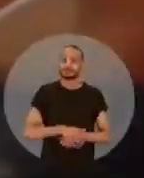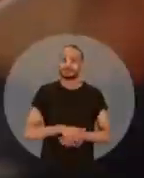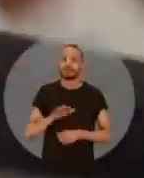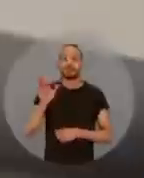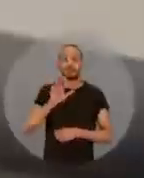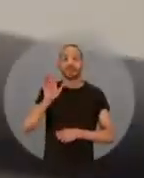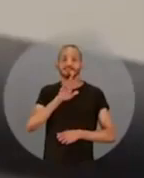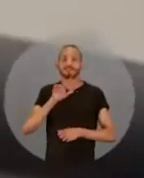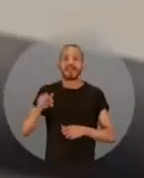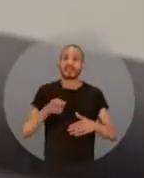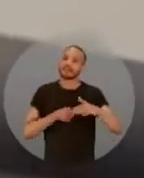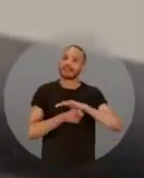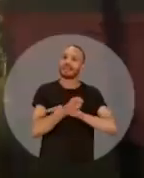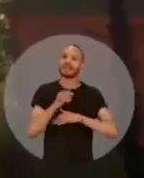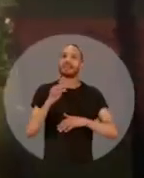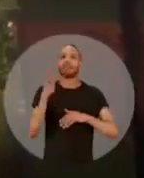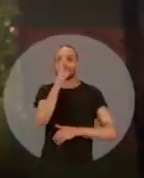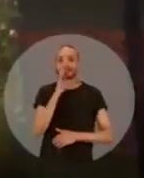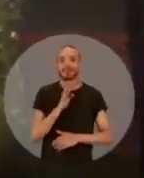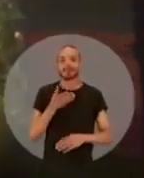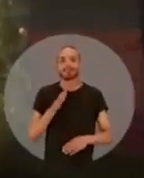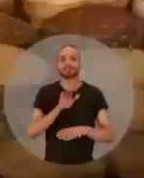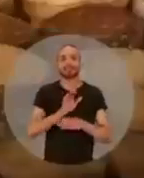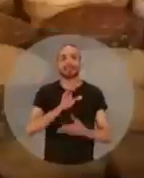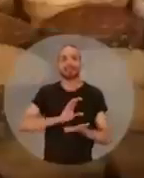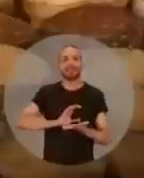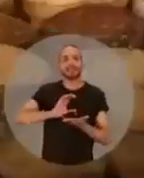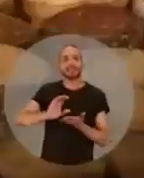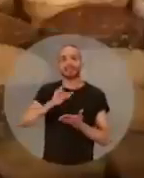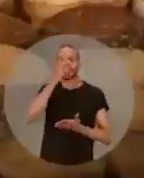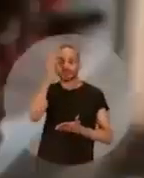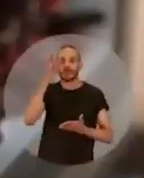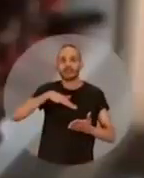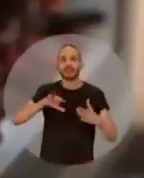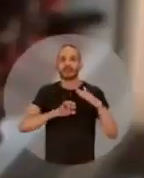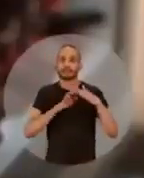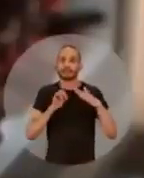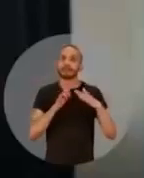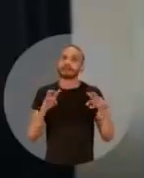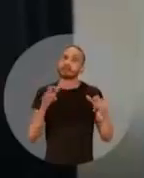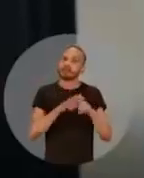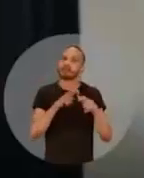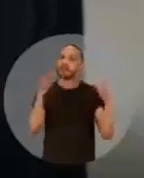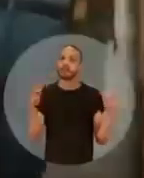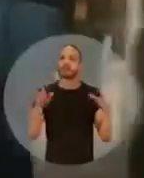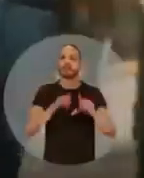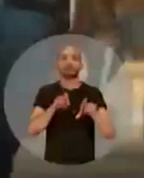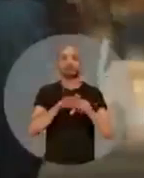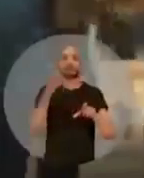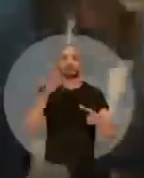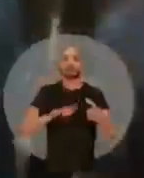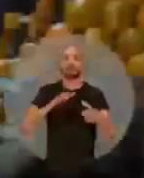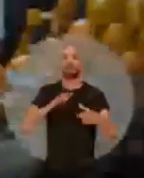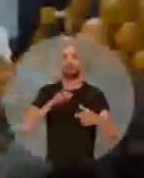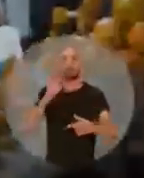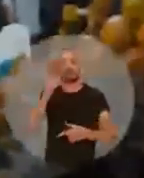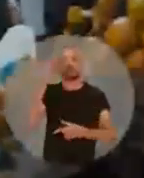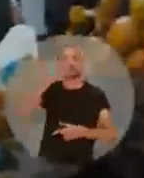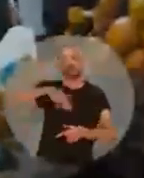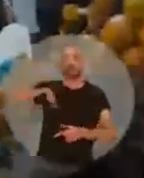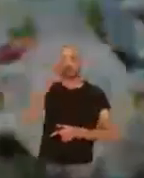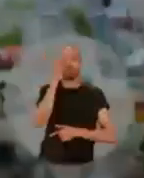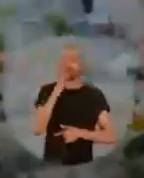Lula vai lançar o Empreende Brasil, facilitando o acesso a crédito para empresários de micro e pequenas empresas. E com o Desenrola Brasil,